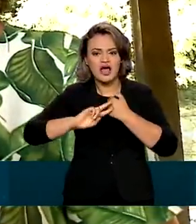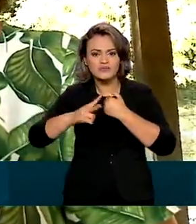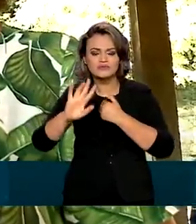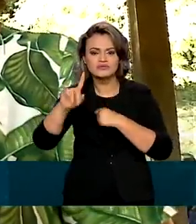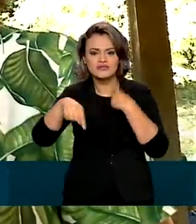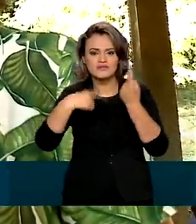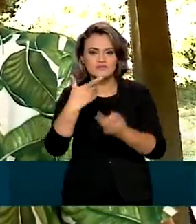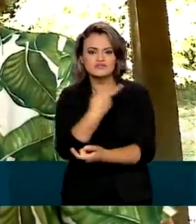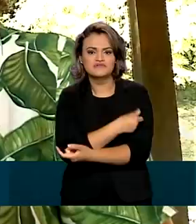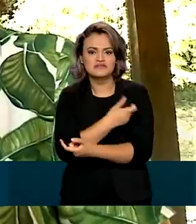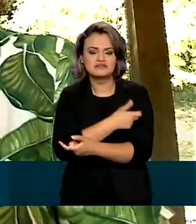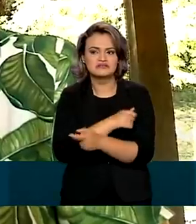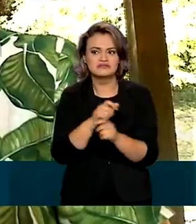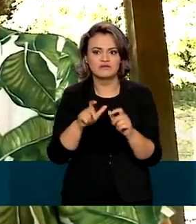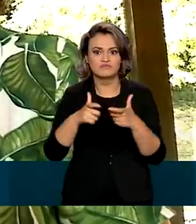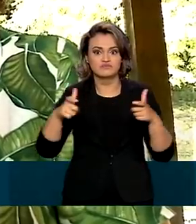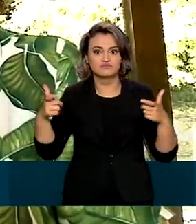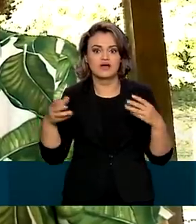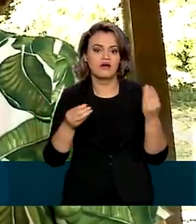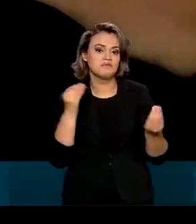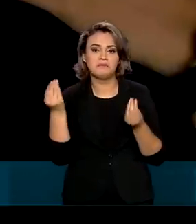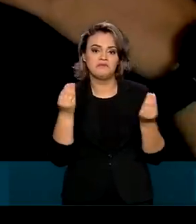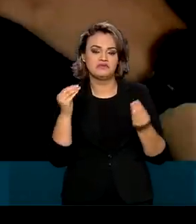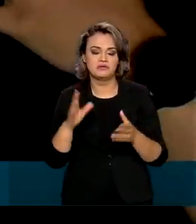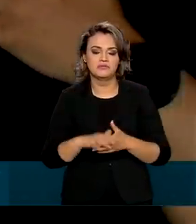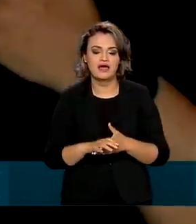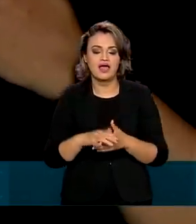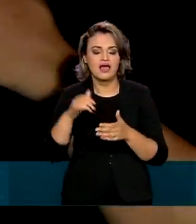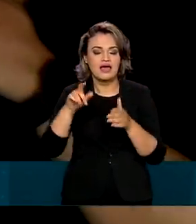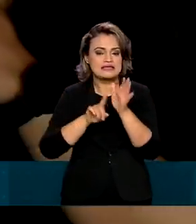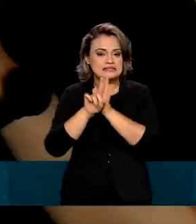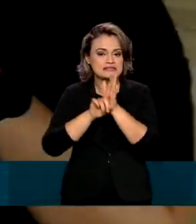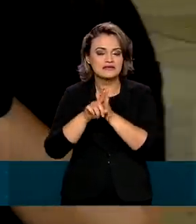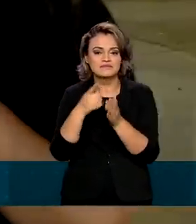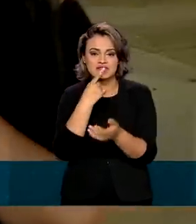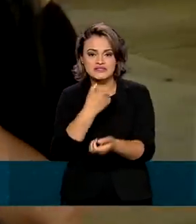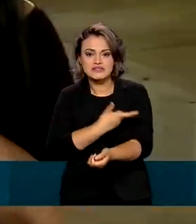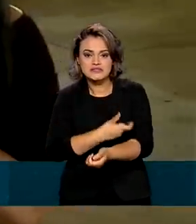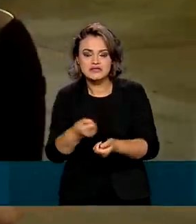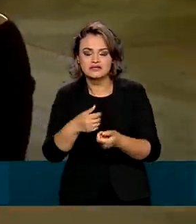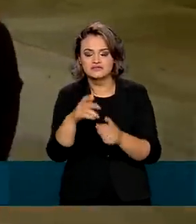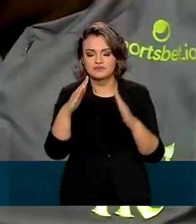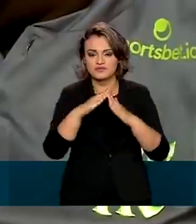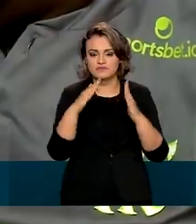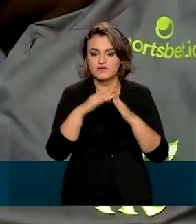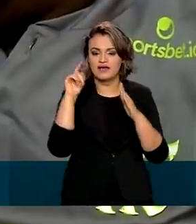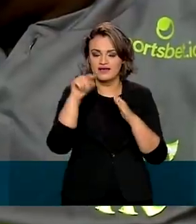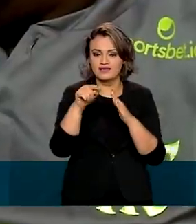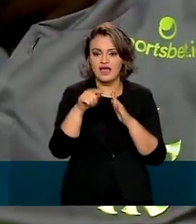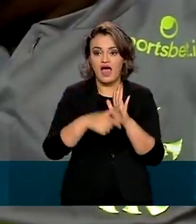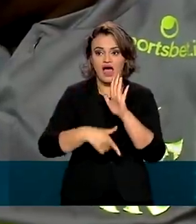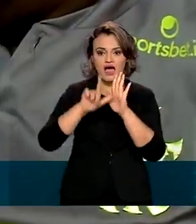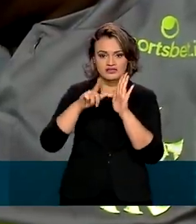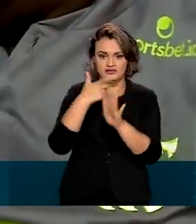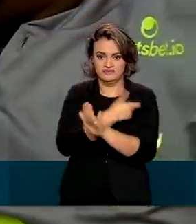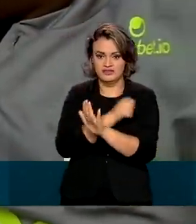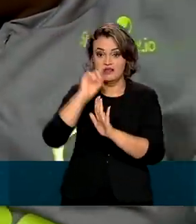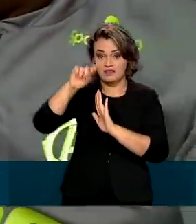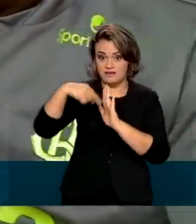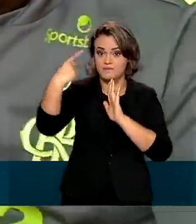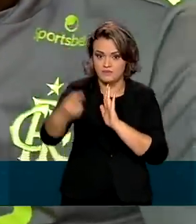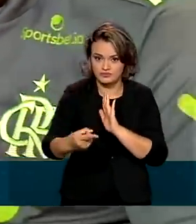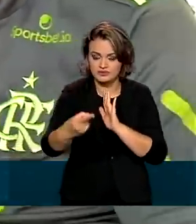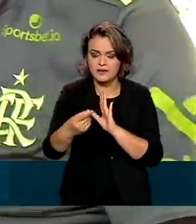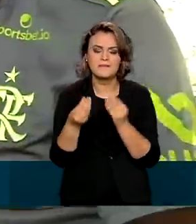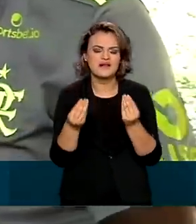imunização em larga escala. Vão ser analisados exames de sangue dos moradores da ilha antes e depois da vacina,